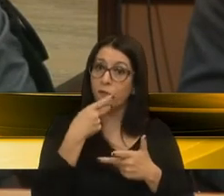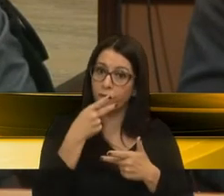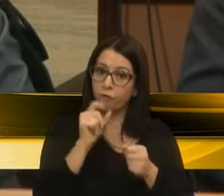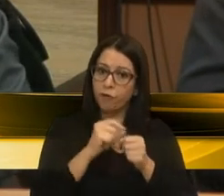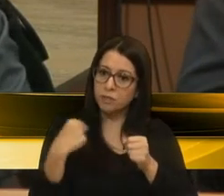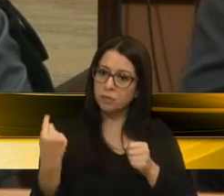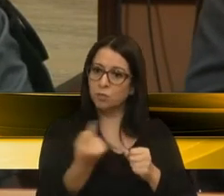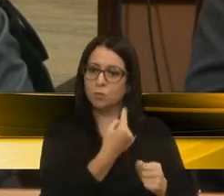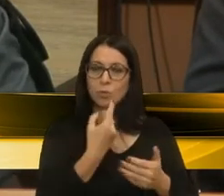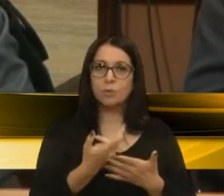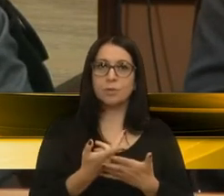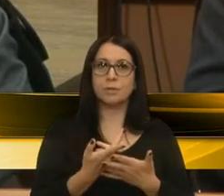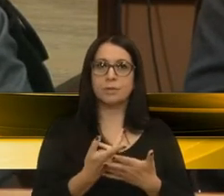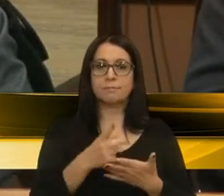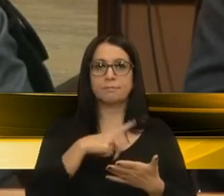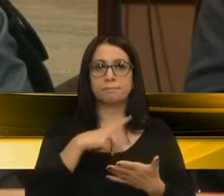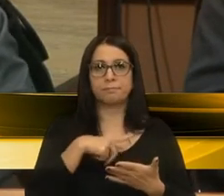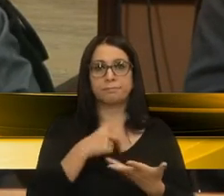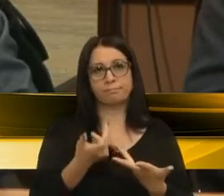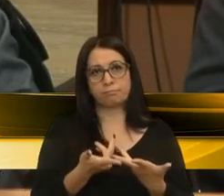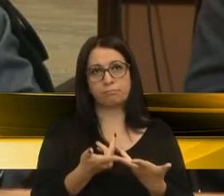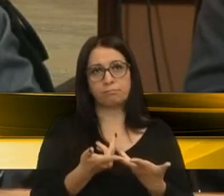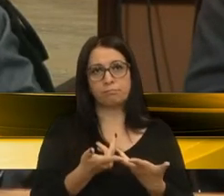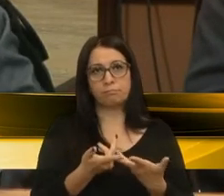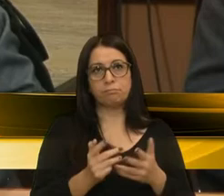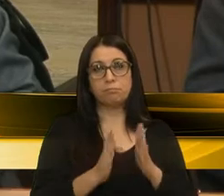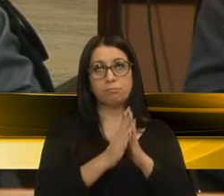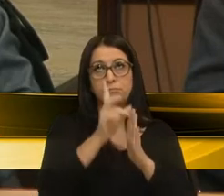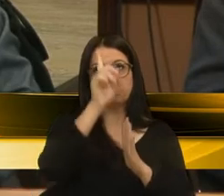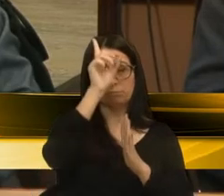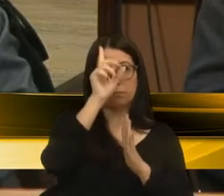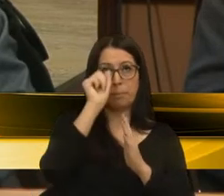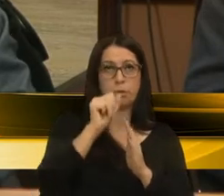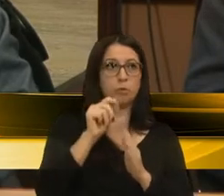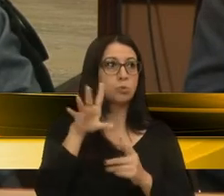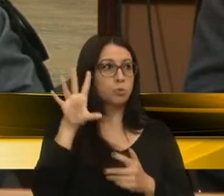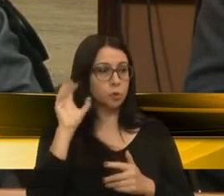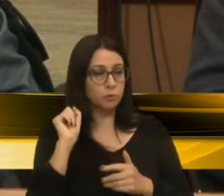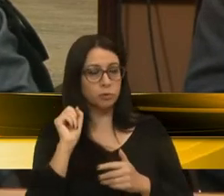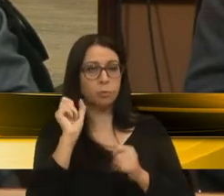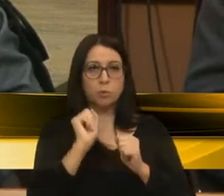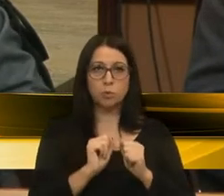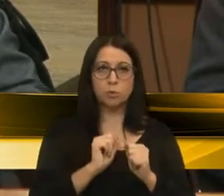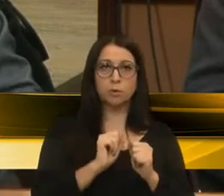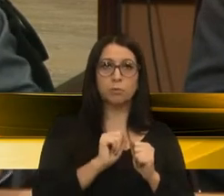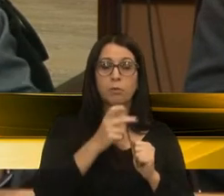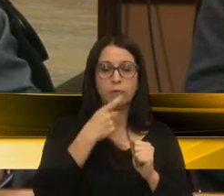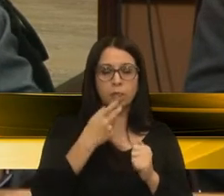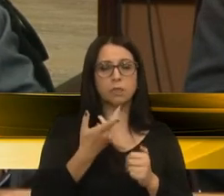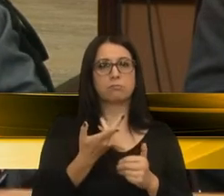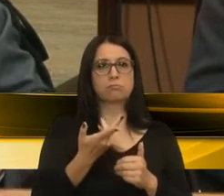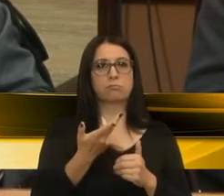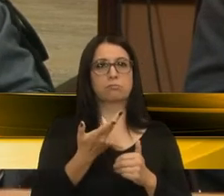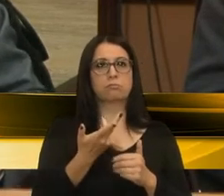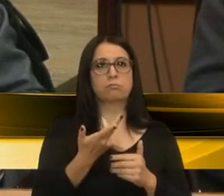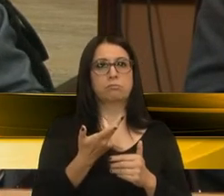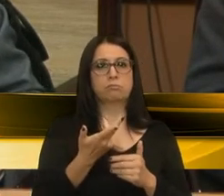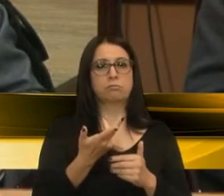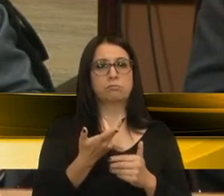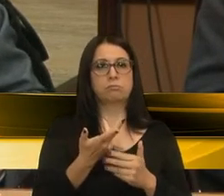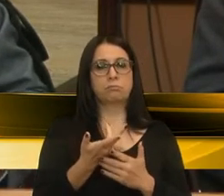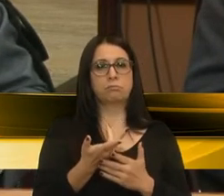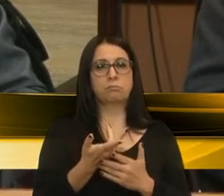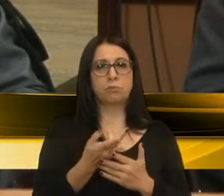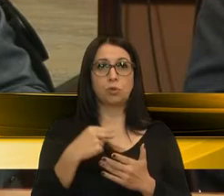que nós, que temos a graça de Deus que temos podermos ouvir, de podermos então falar, de